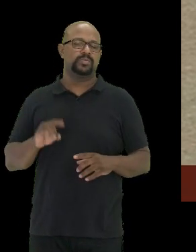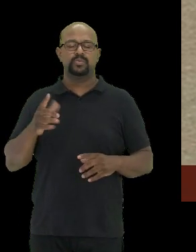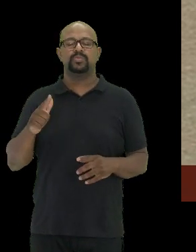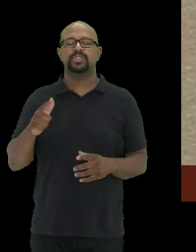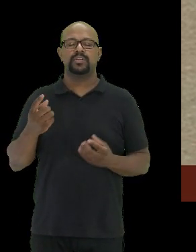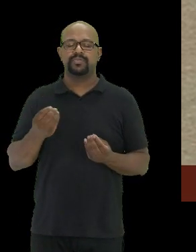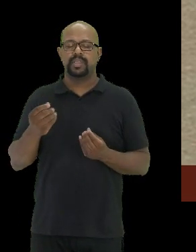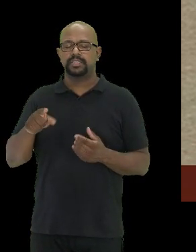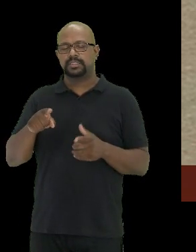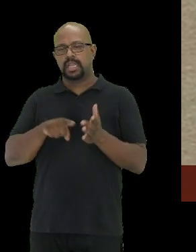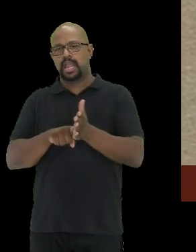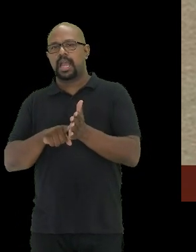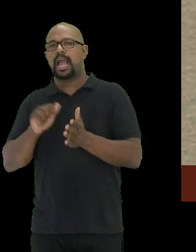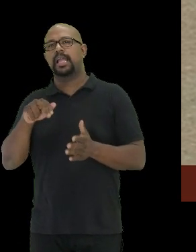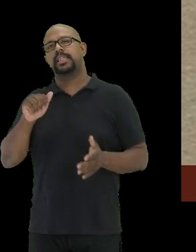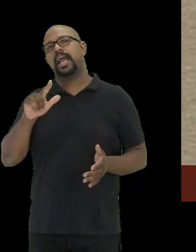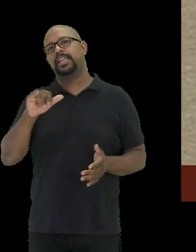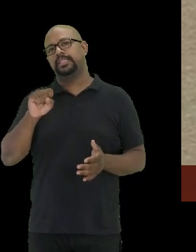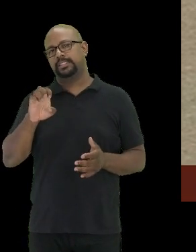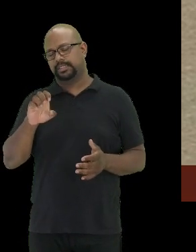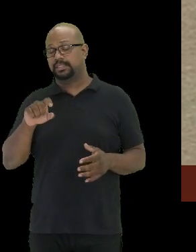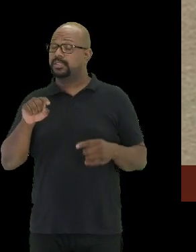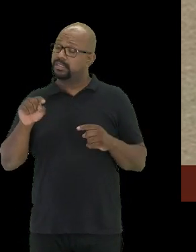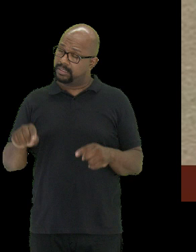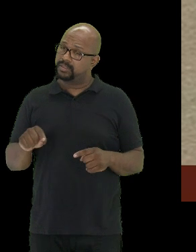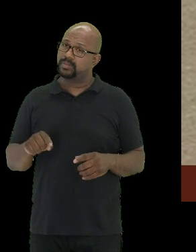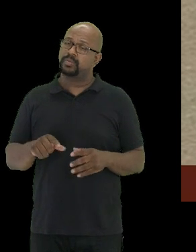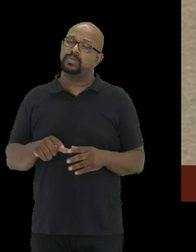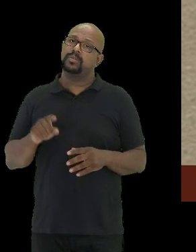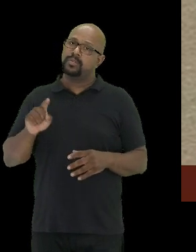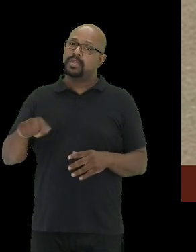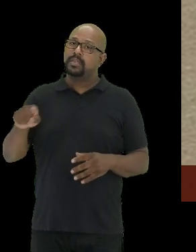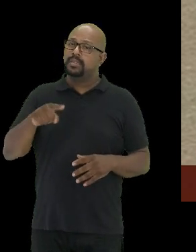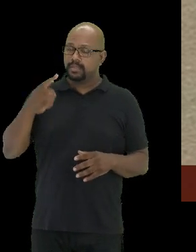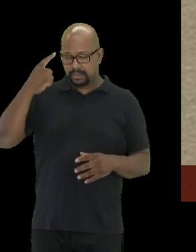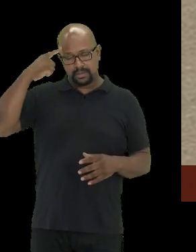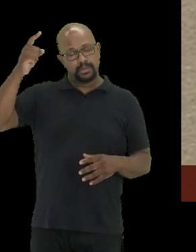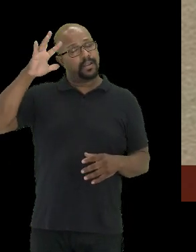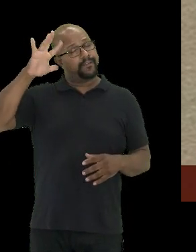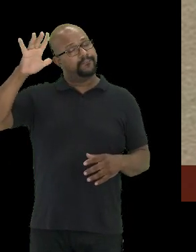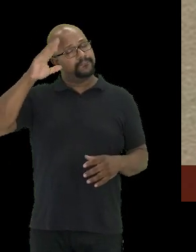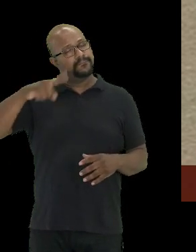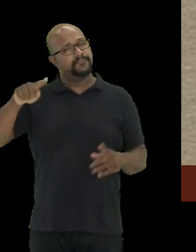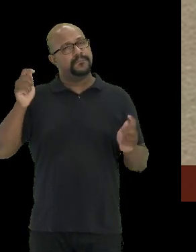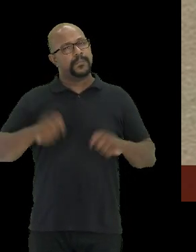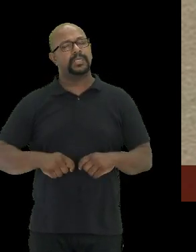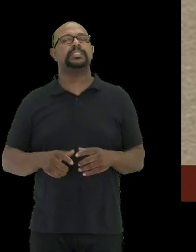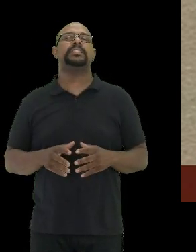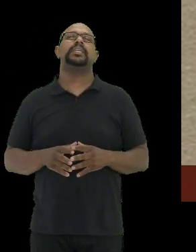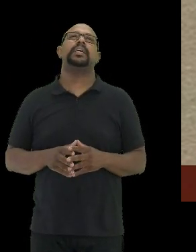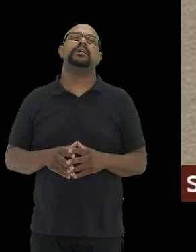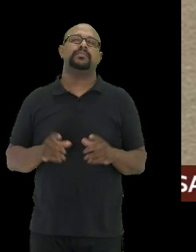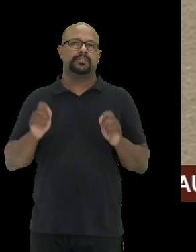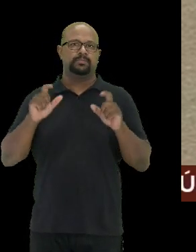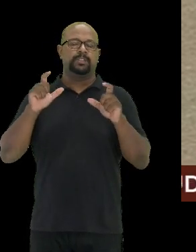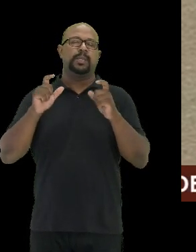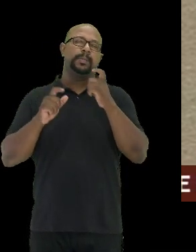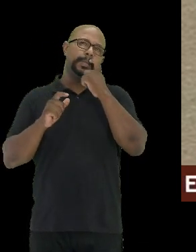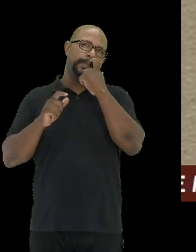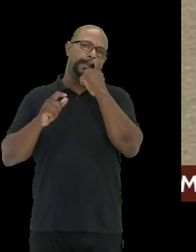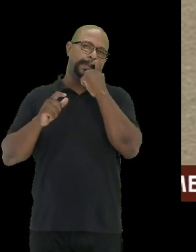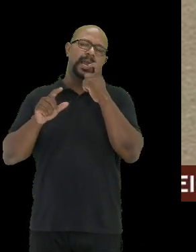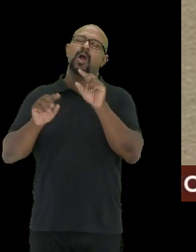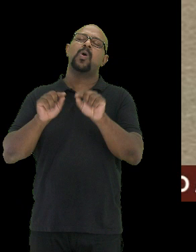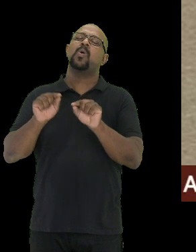essa análise do bem do conhecimento. Isso fica aqui como um ponto de reflexão para que a gente possa ficar atento a como